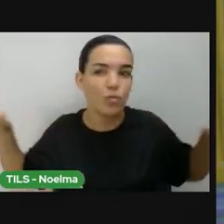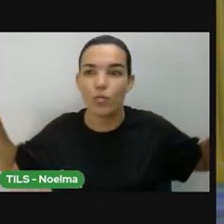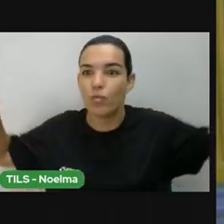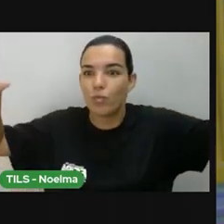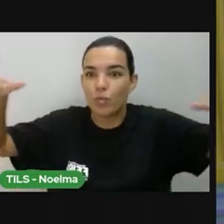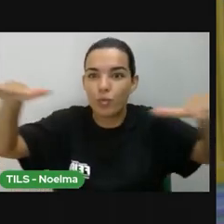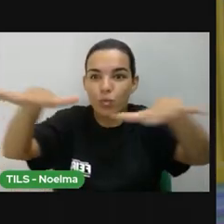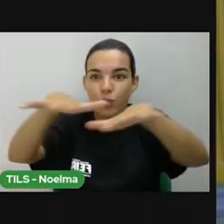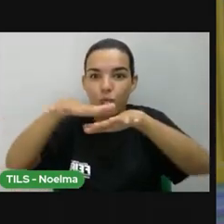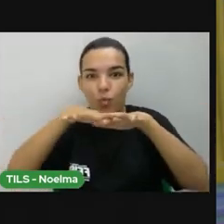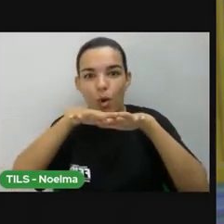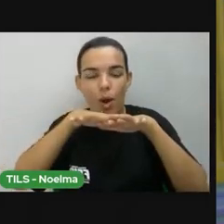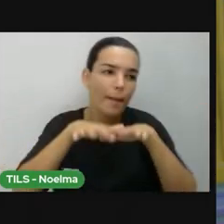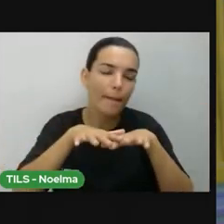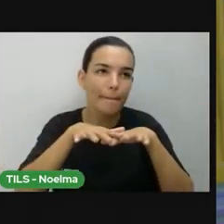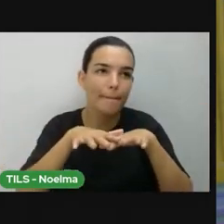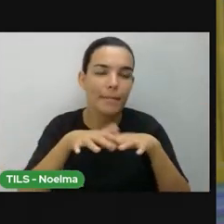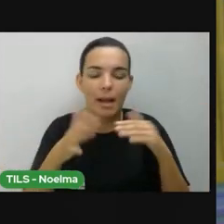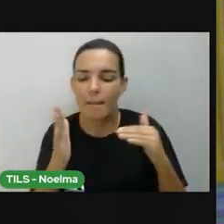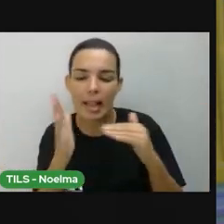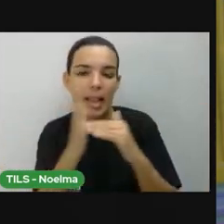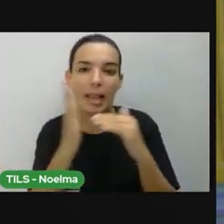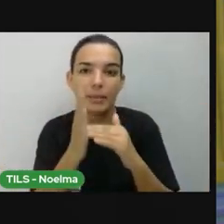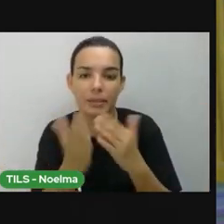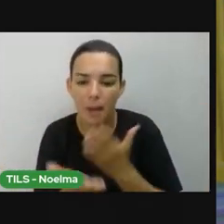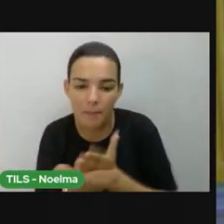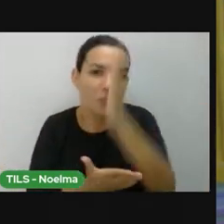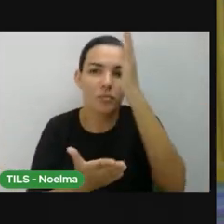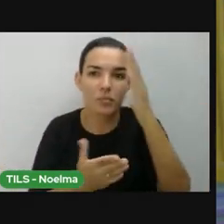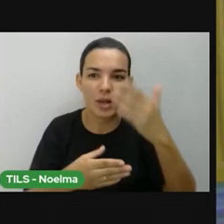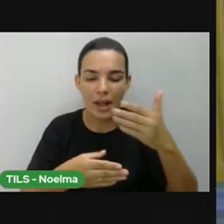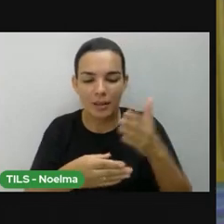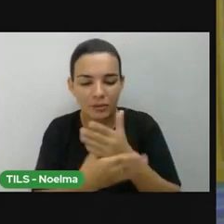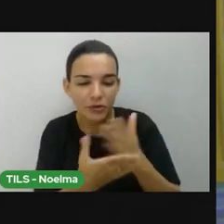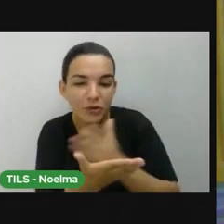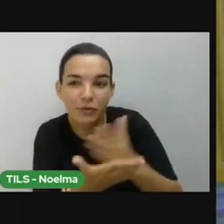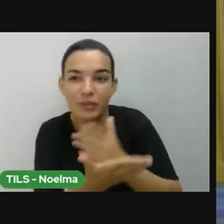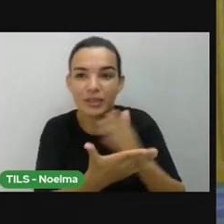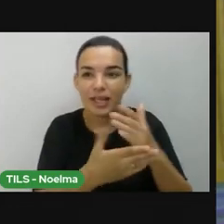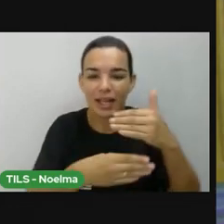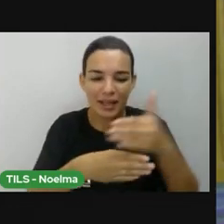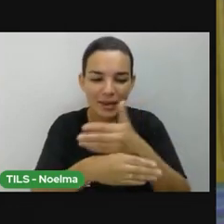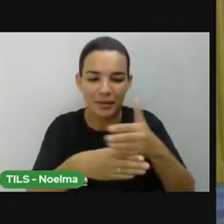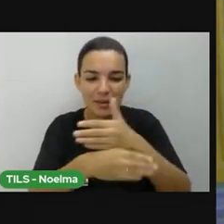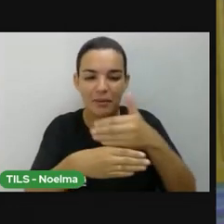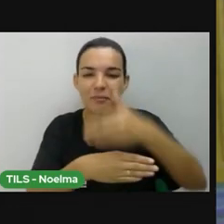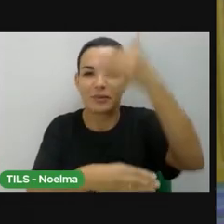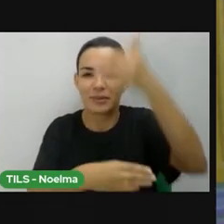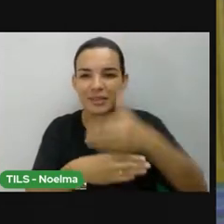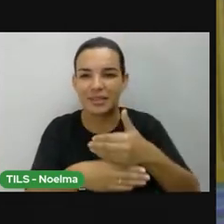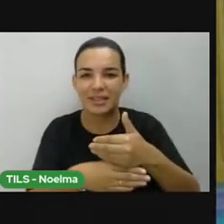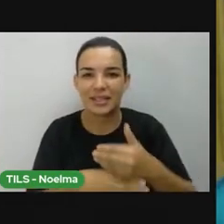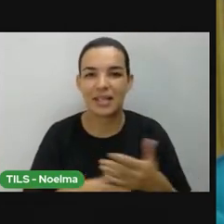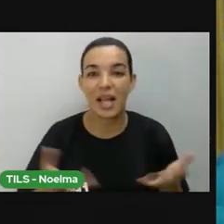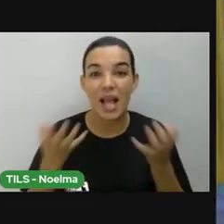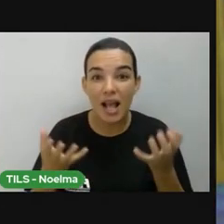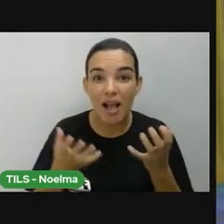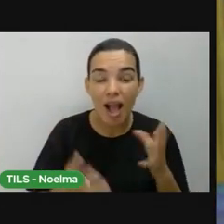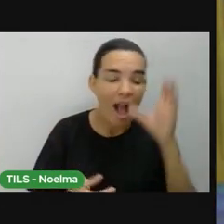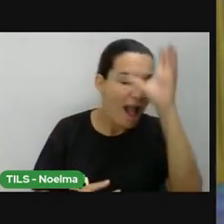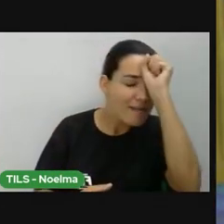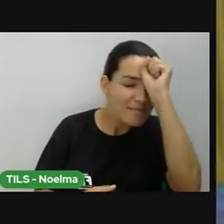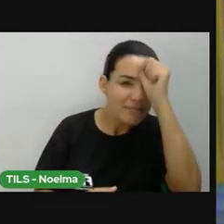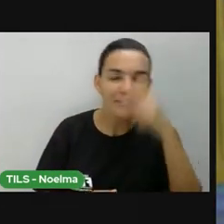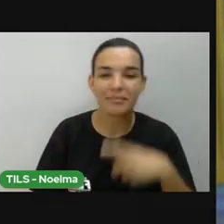jato e passar por limites, divisas e fronteiras? Guardiões, eu adorei a nossa conexão e aprender coisas novas é